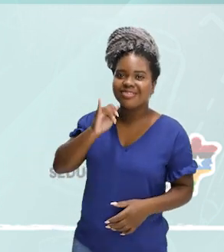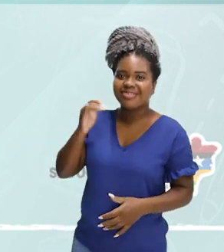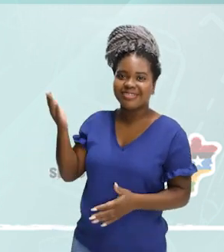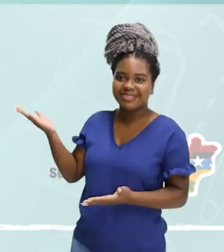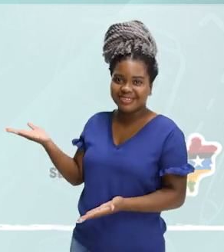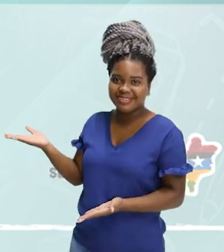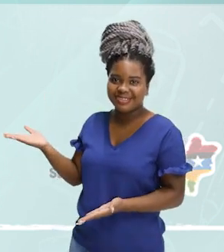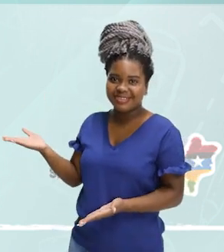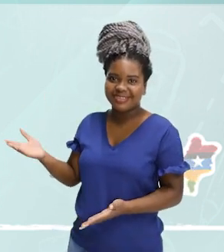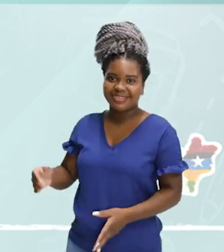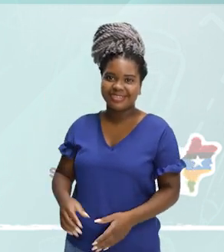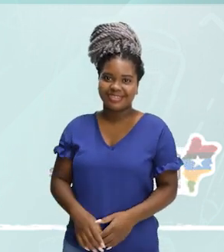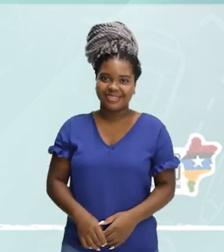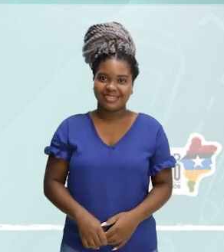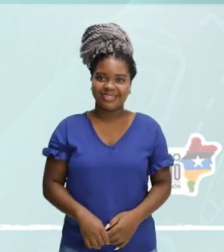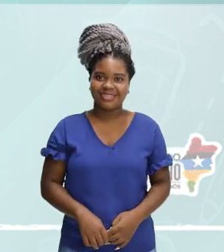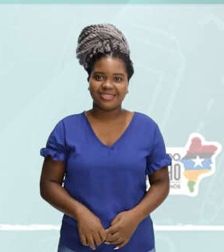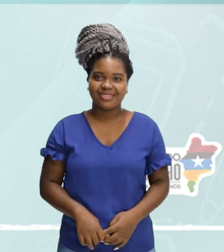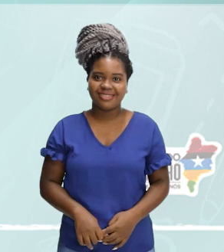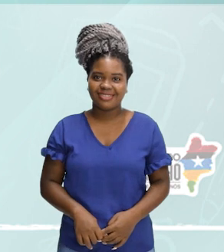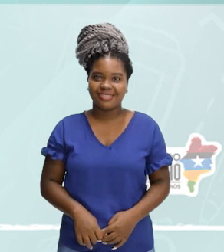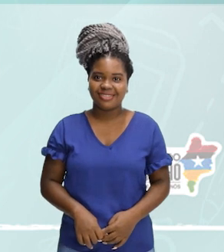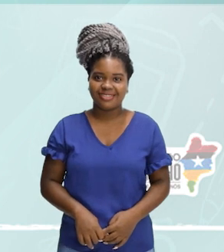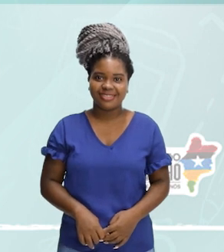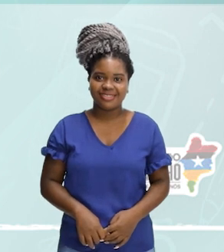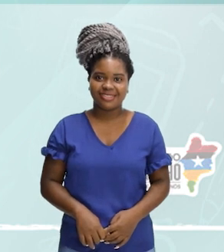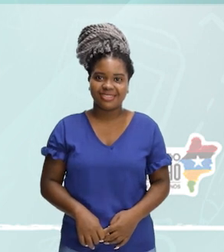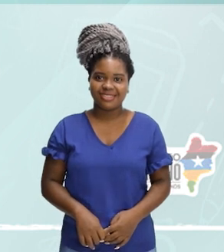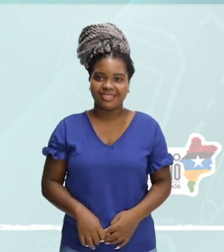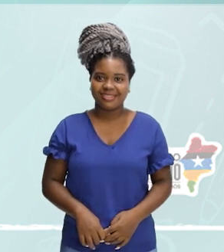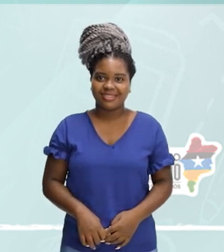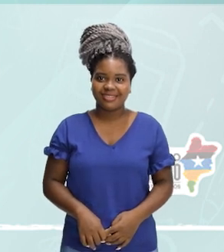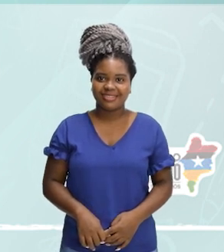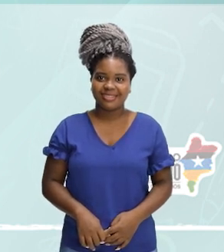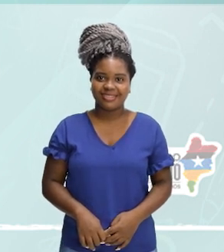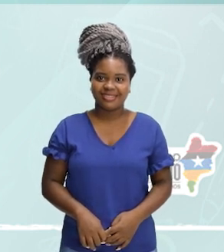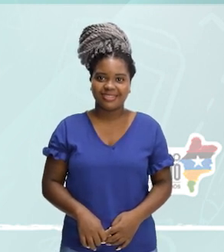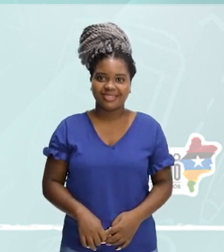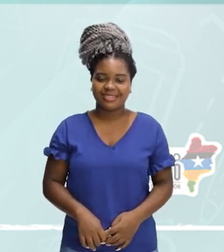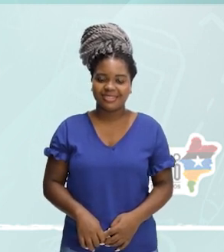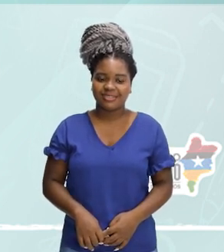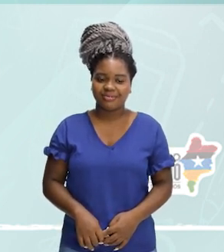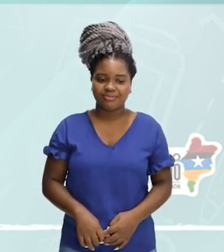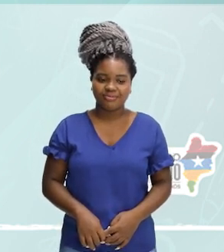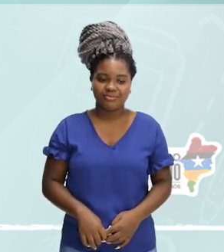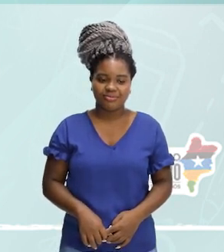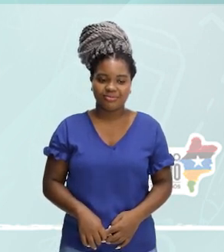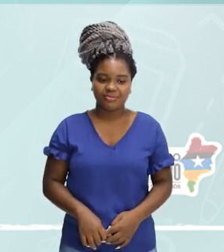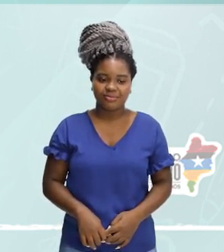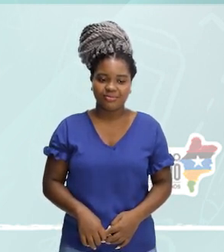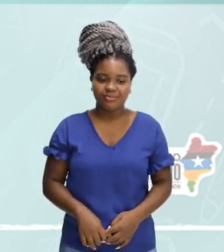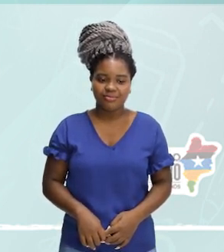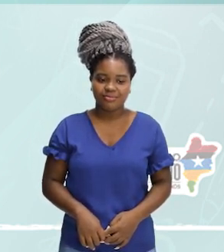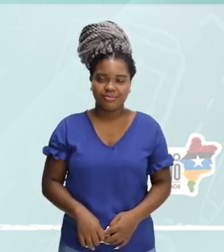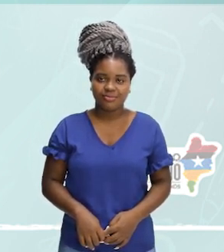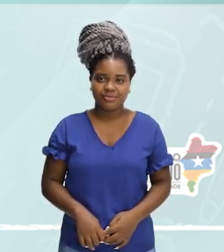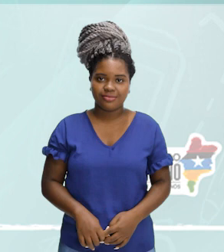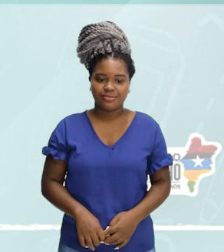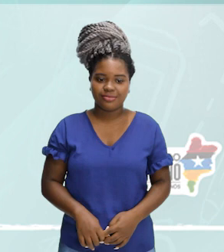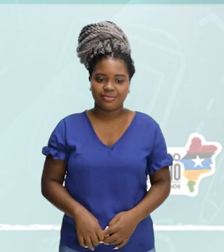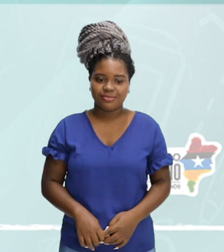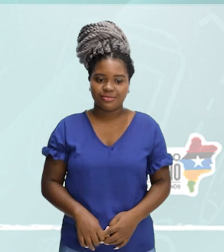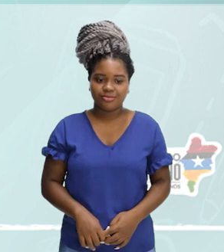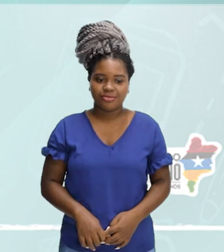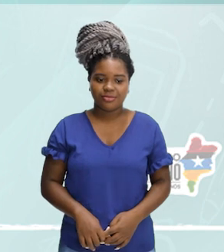Madrid. Tengo una casa en Madrid. Tenho uma casa en Madrid. Na cidade de Madrid.